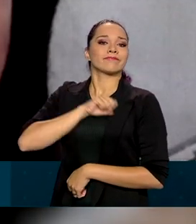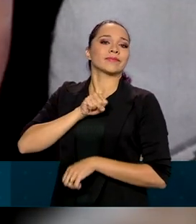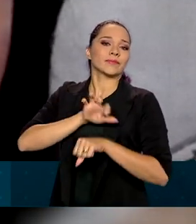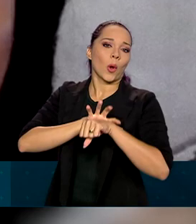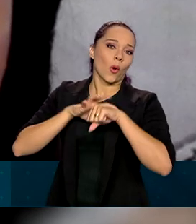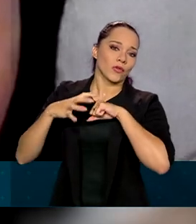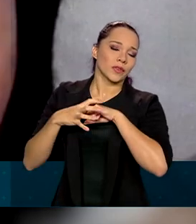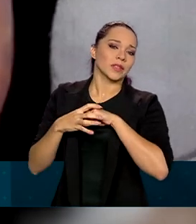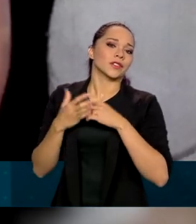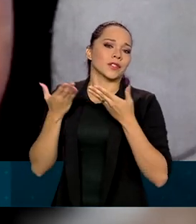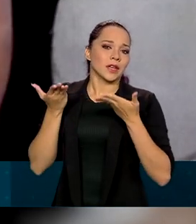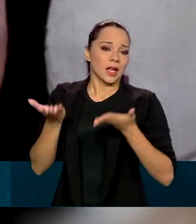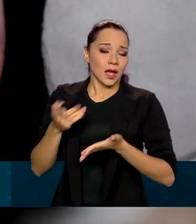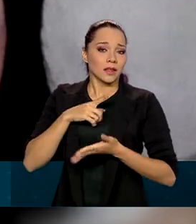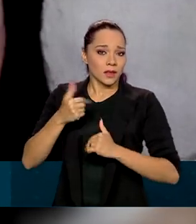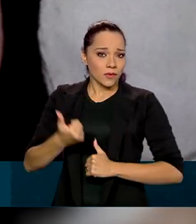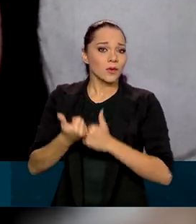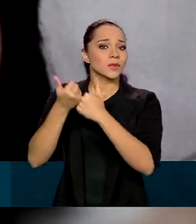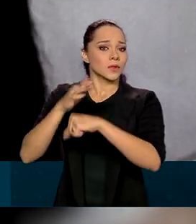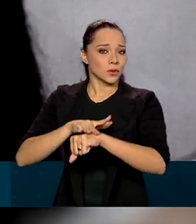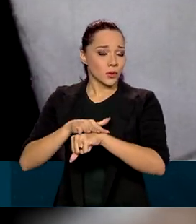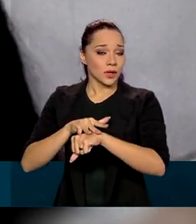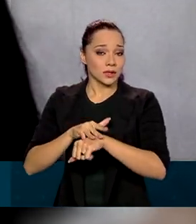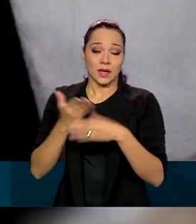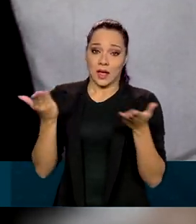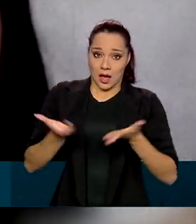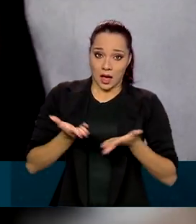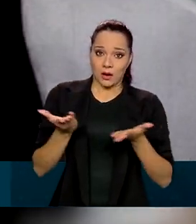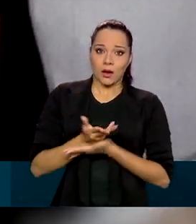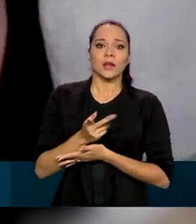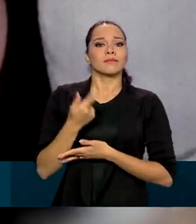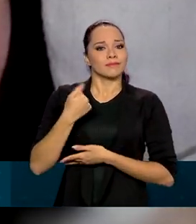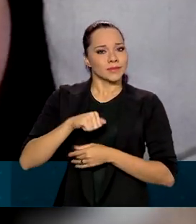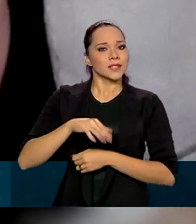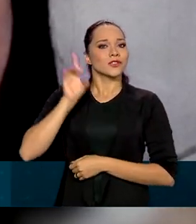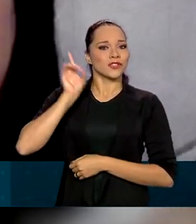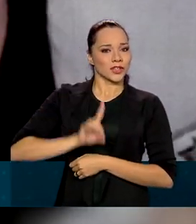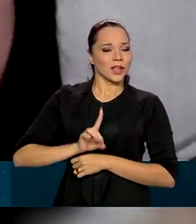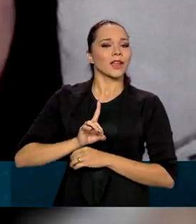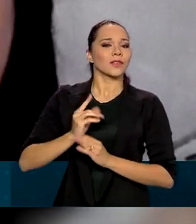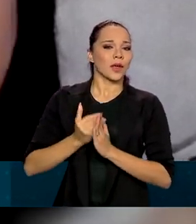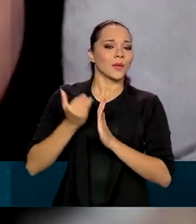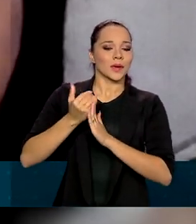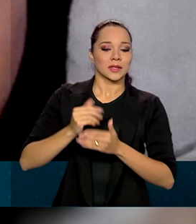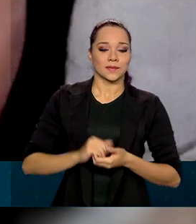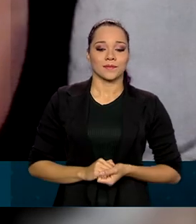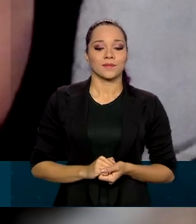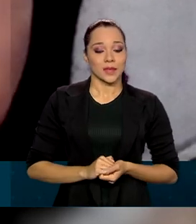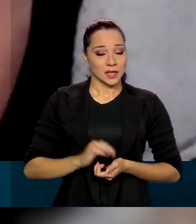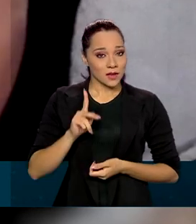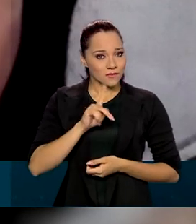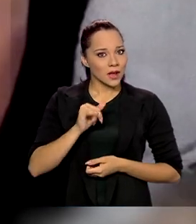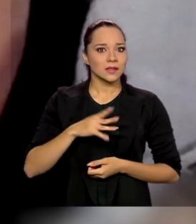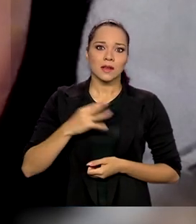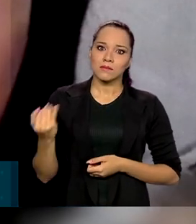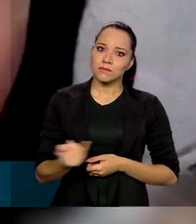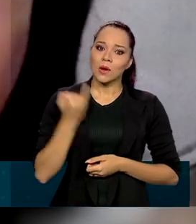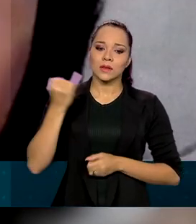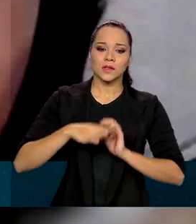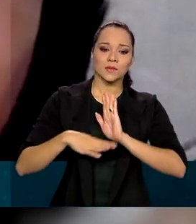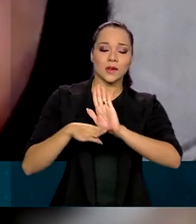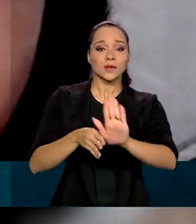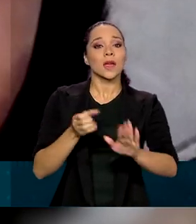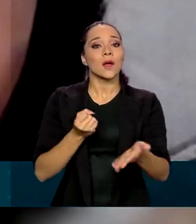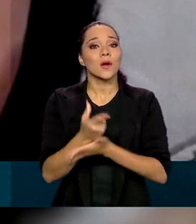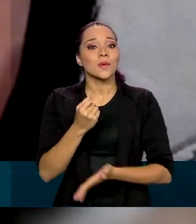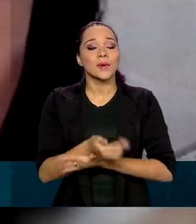-19, recebeu o auxílio-doença e agora terá direito à diferença. Vai ser de grande valia para ajudar a comprar